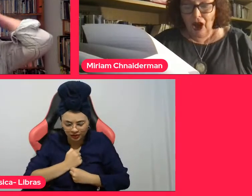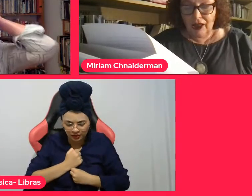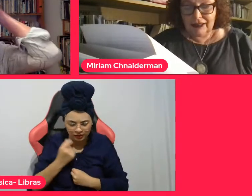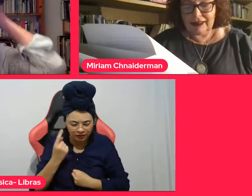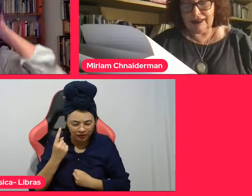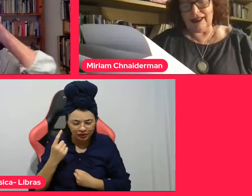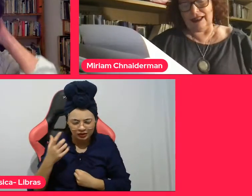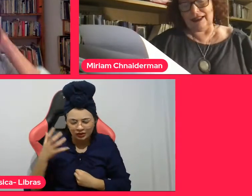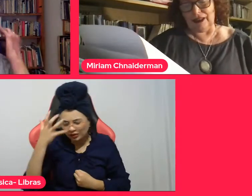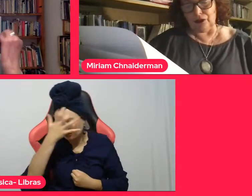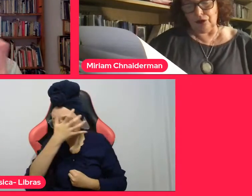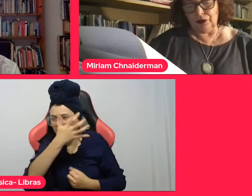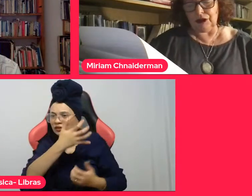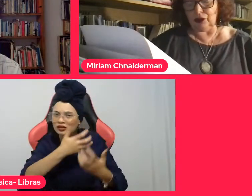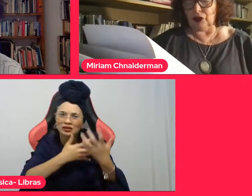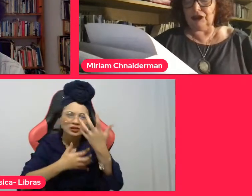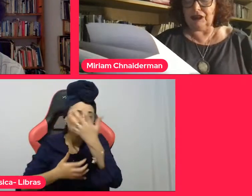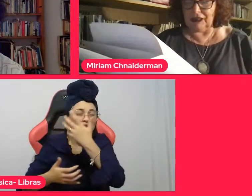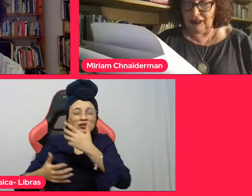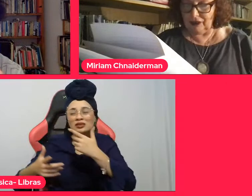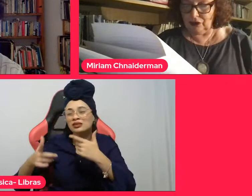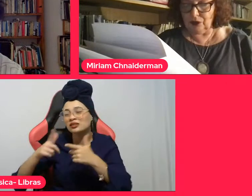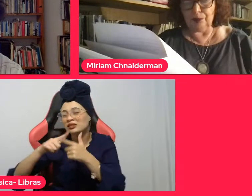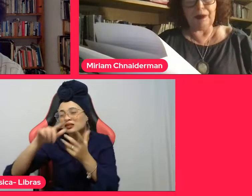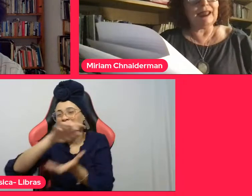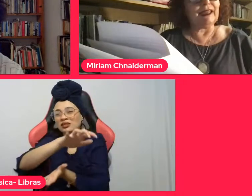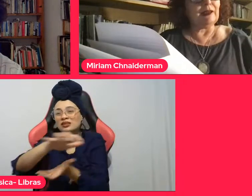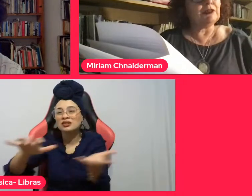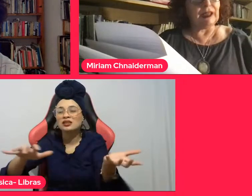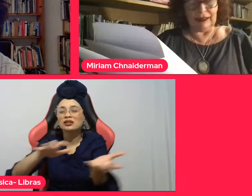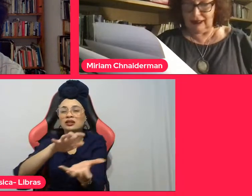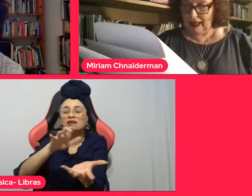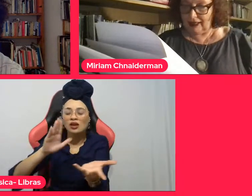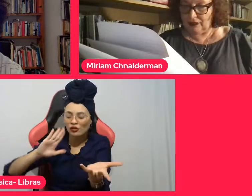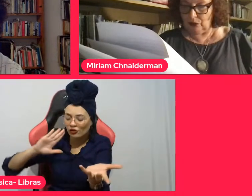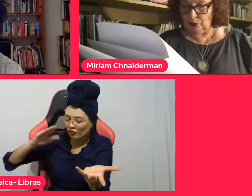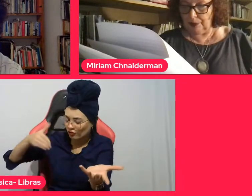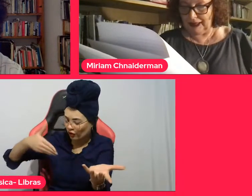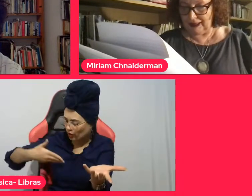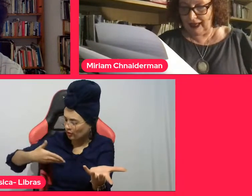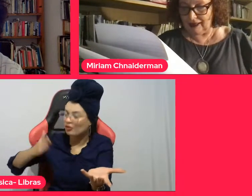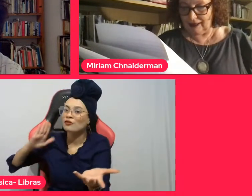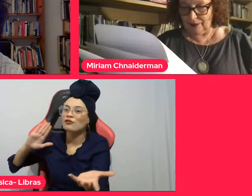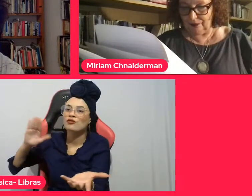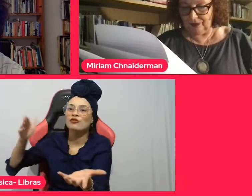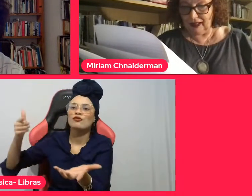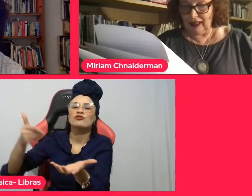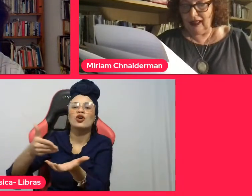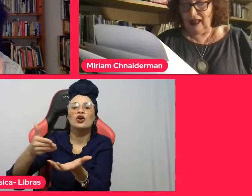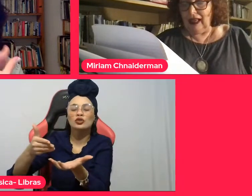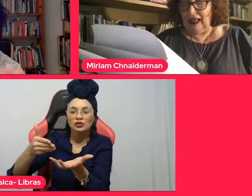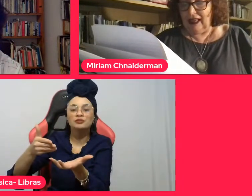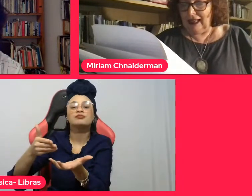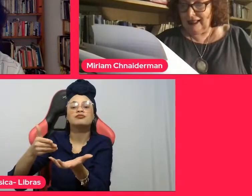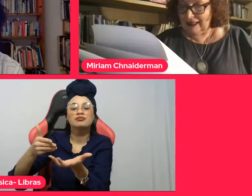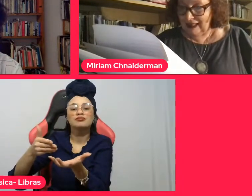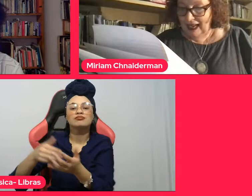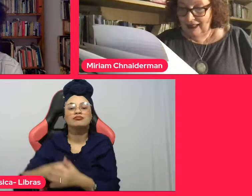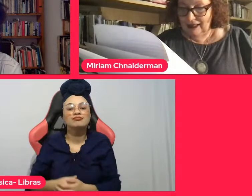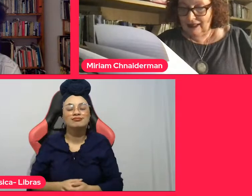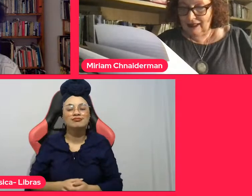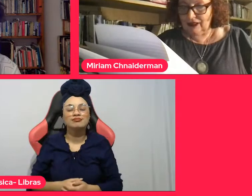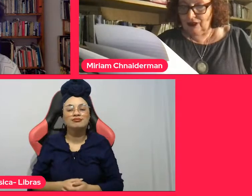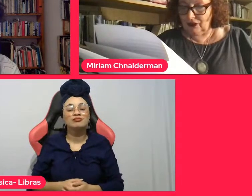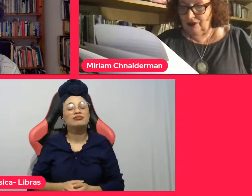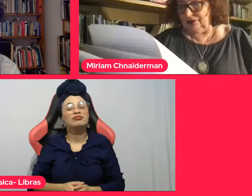Nós, transeúndes cotidianos, perdemos a cidade como paisagem. E as